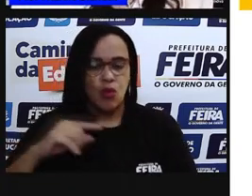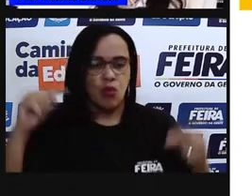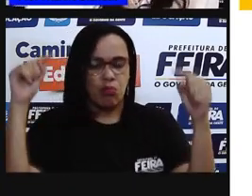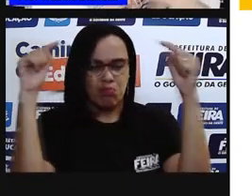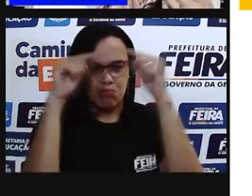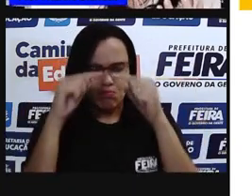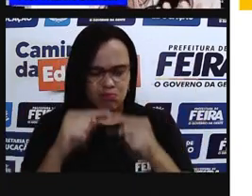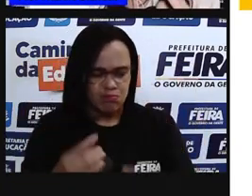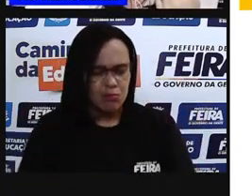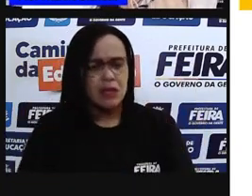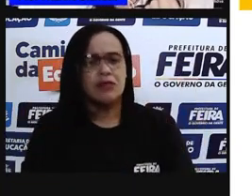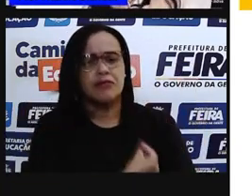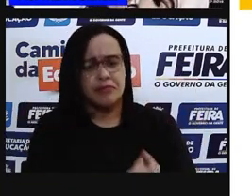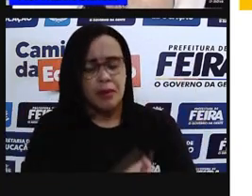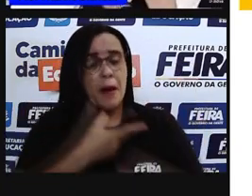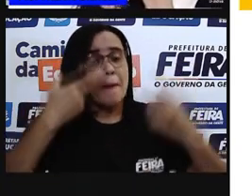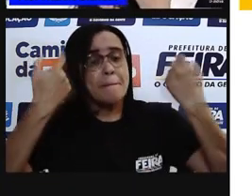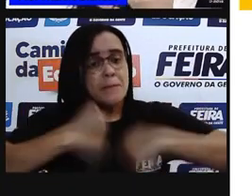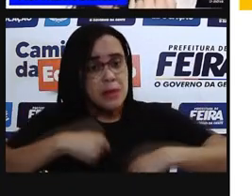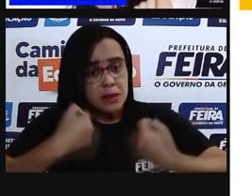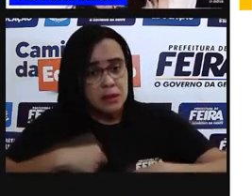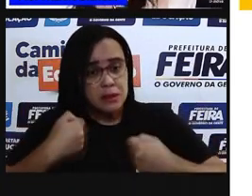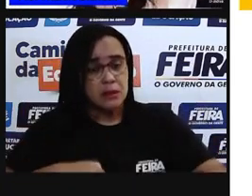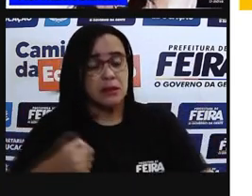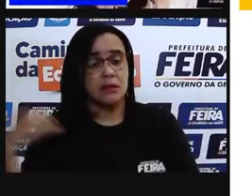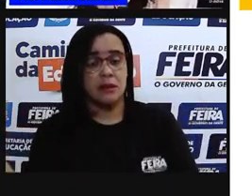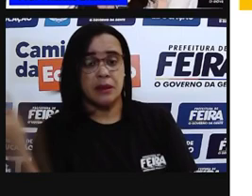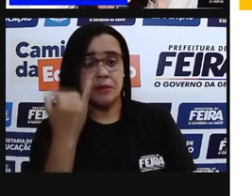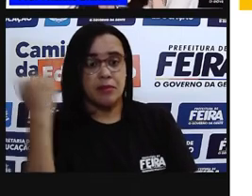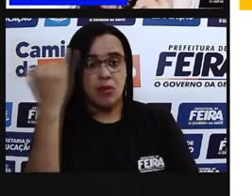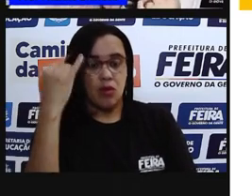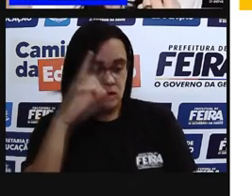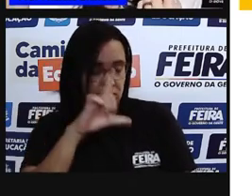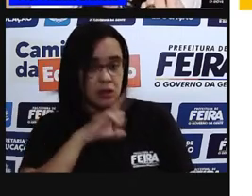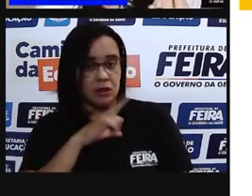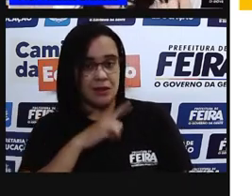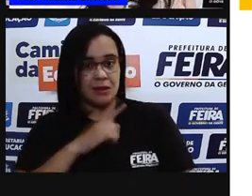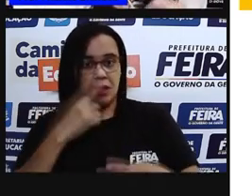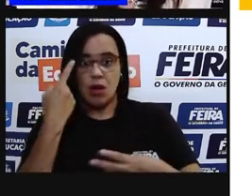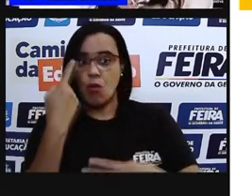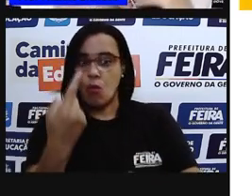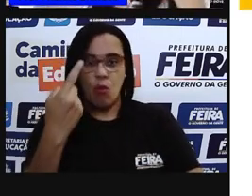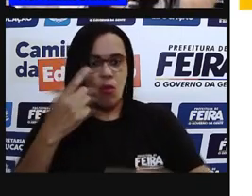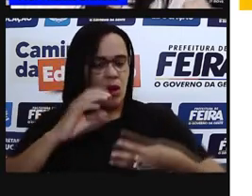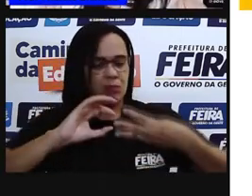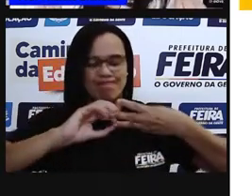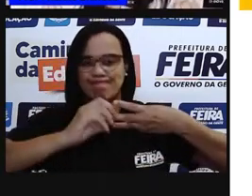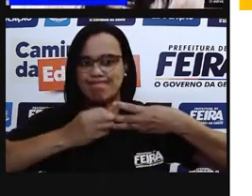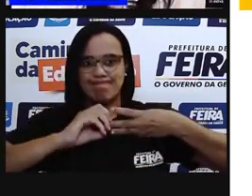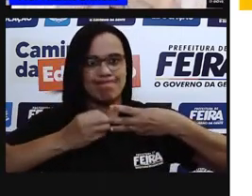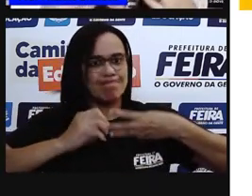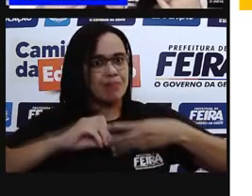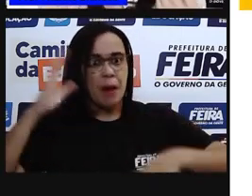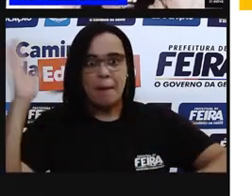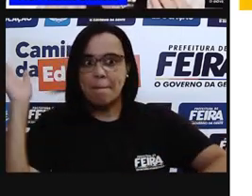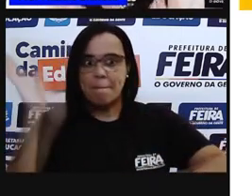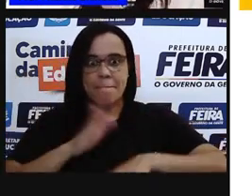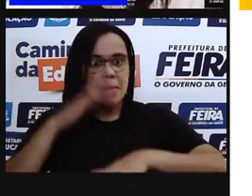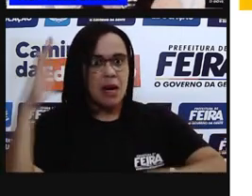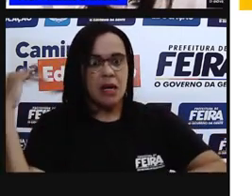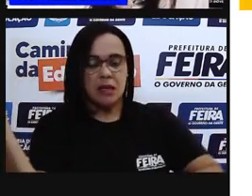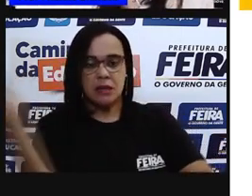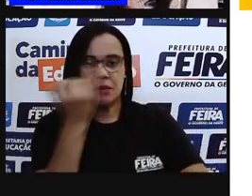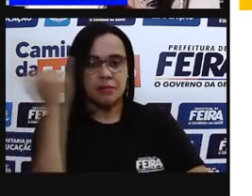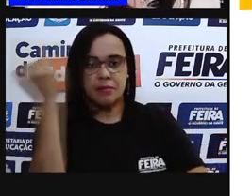ter pelo menos uma célula. É essencial, é básico, para que a gente